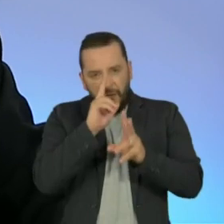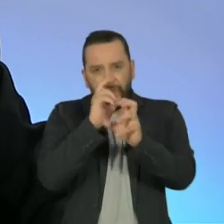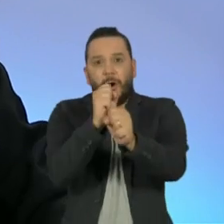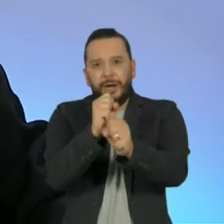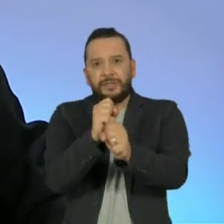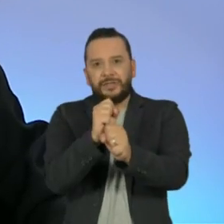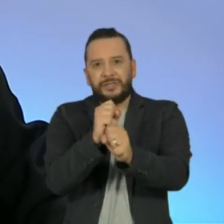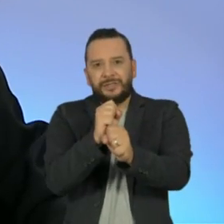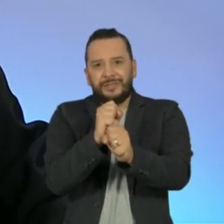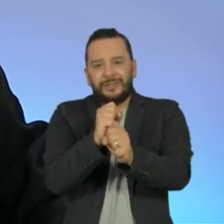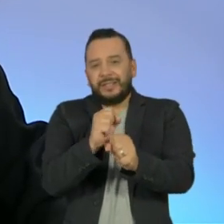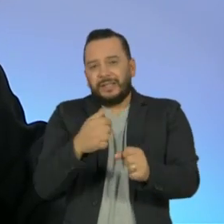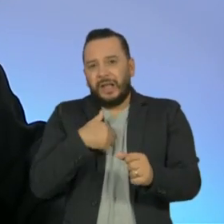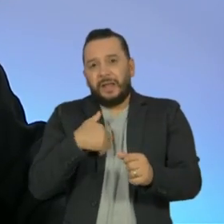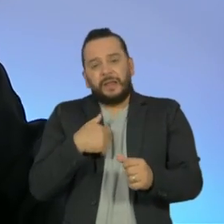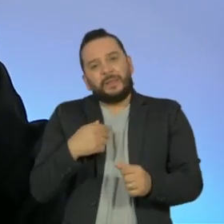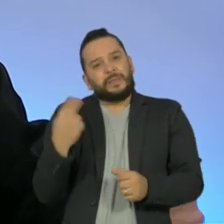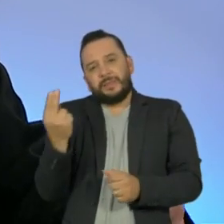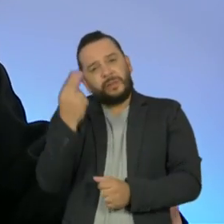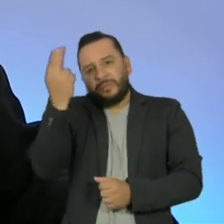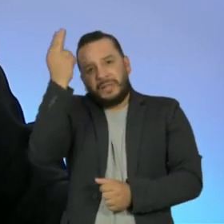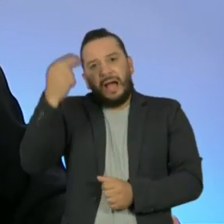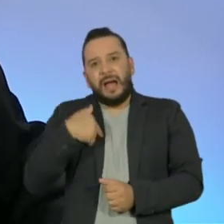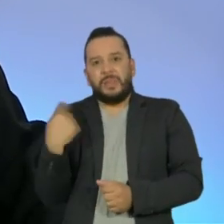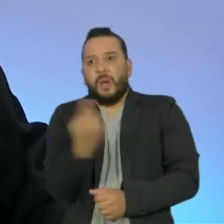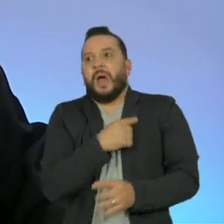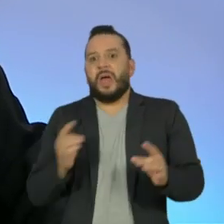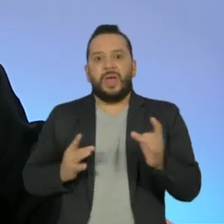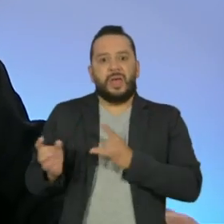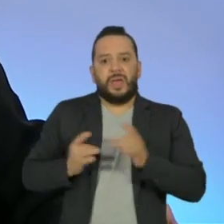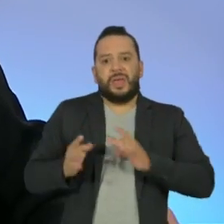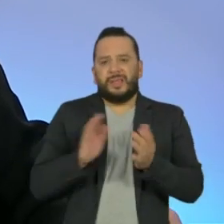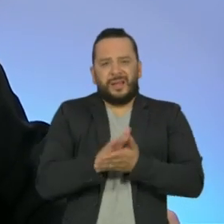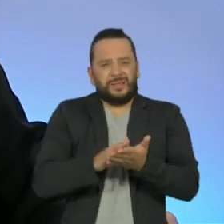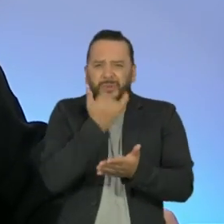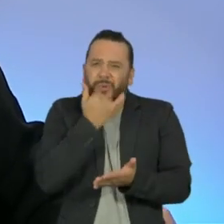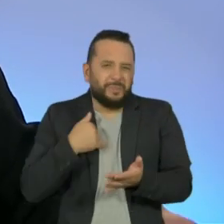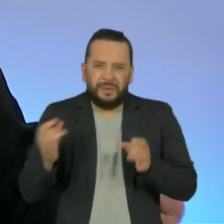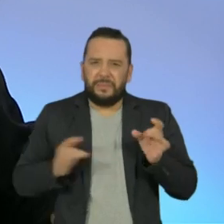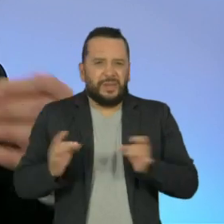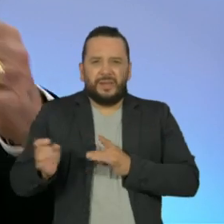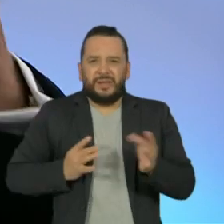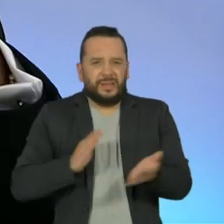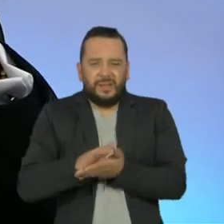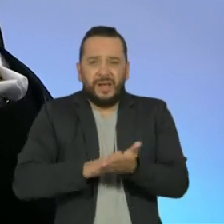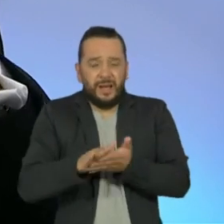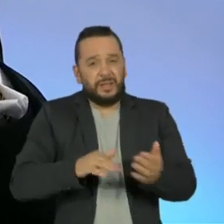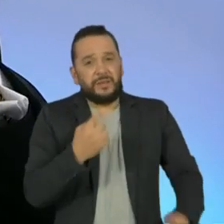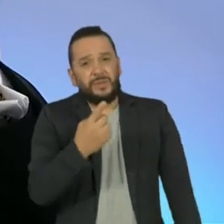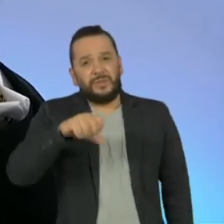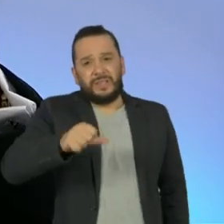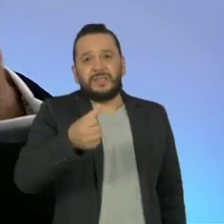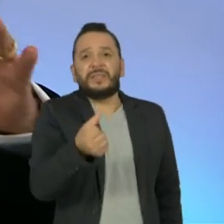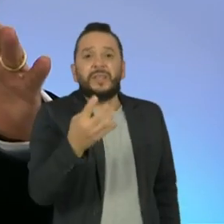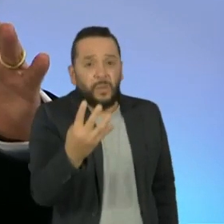abalar com esses três locados. Por essa razão, eu não temo. E depois o seguinte, em 1964,